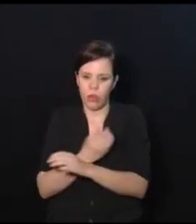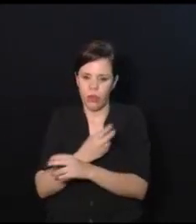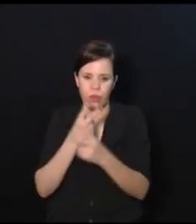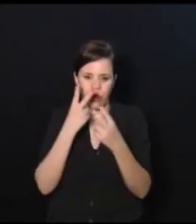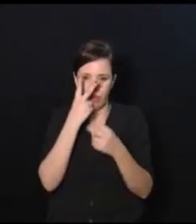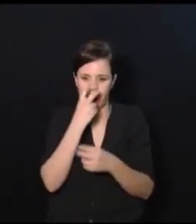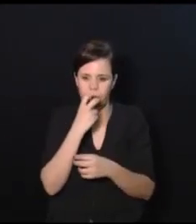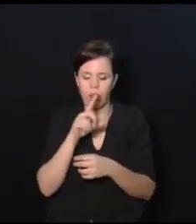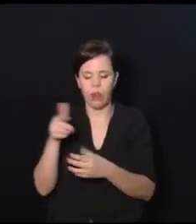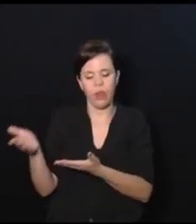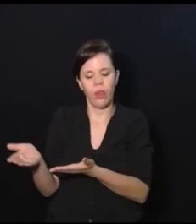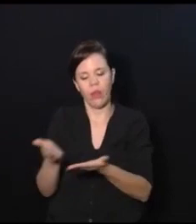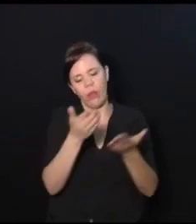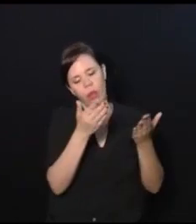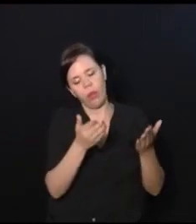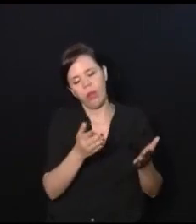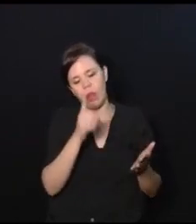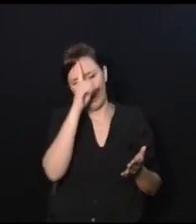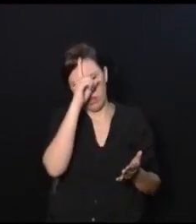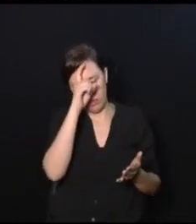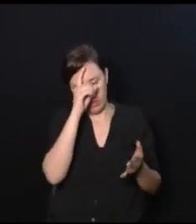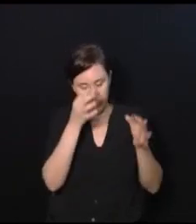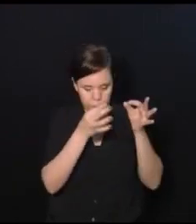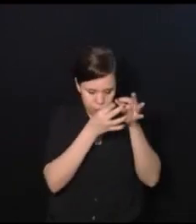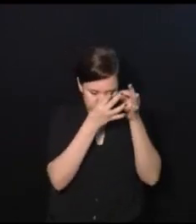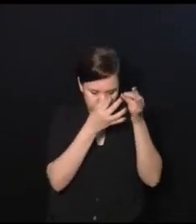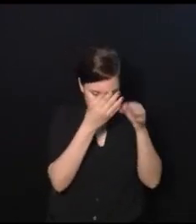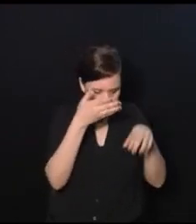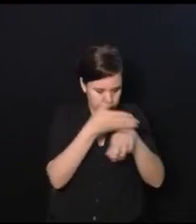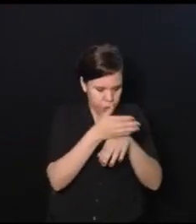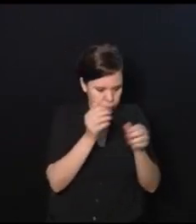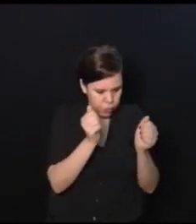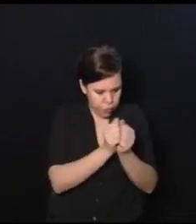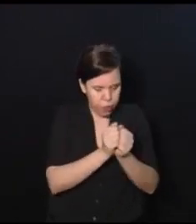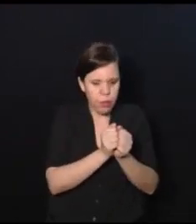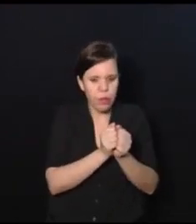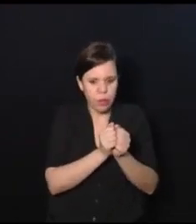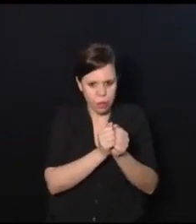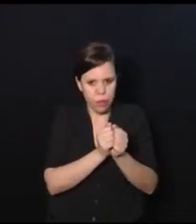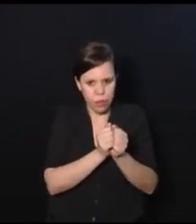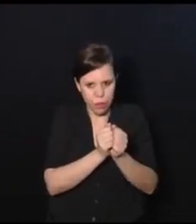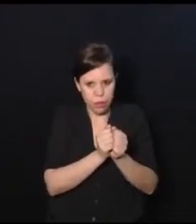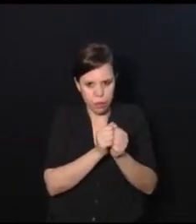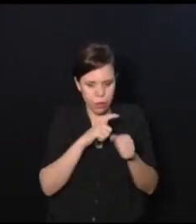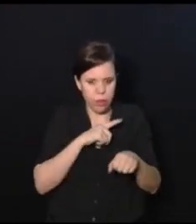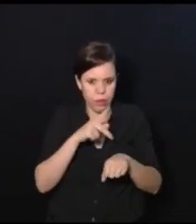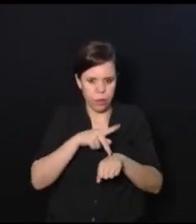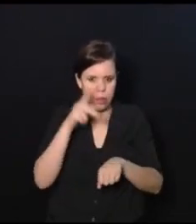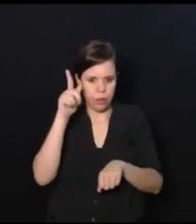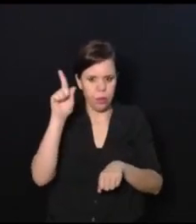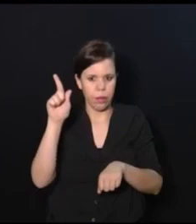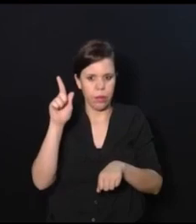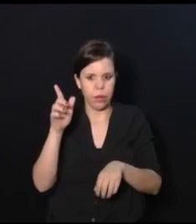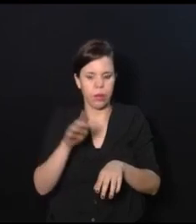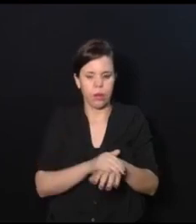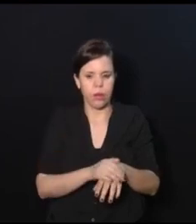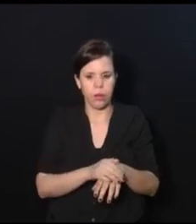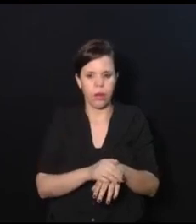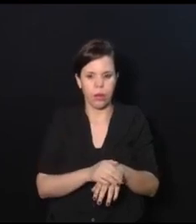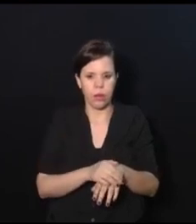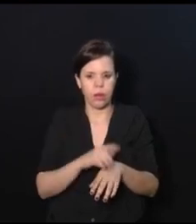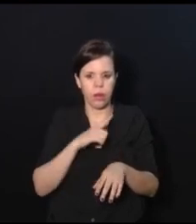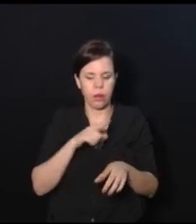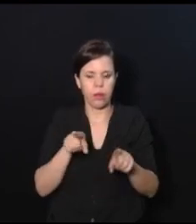Fomos para a sala de cirurgia, eu até entrei junto com ela na sala de cirurgia, porque eu tenho pós-graduação em hipnose